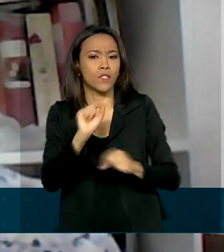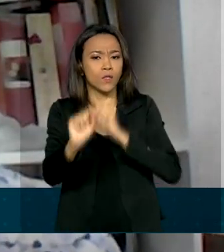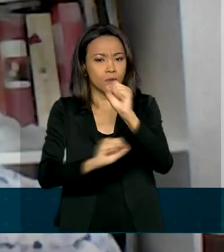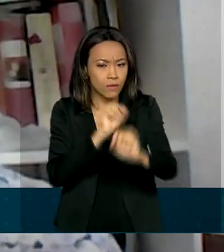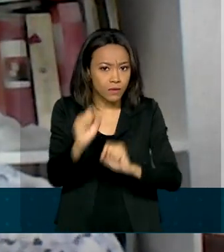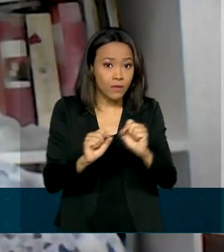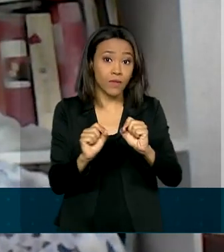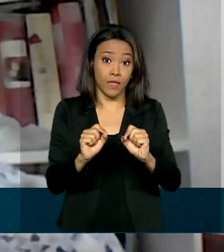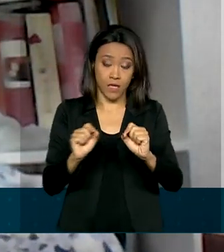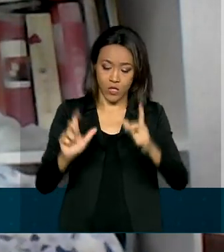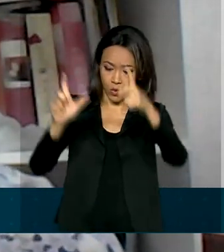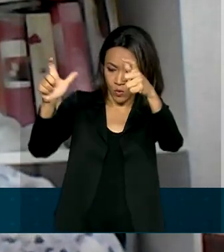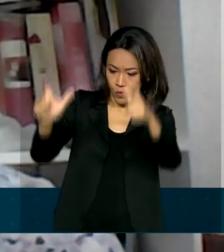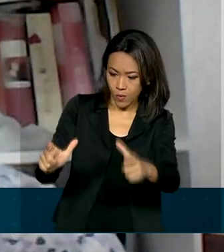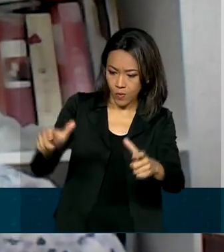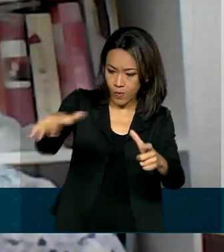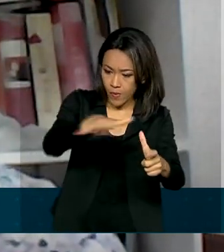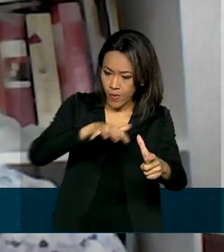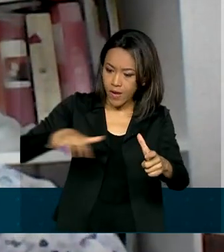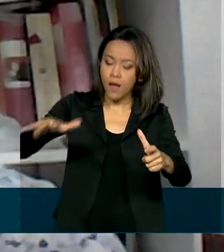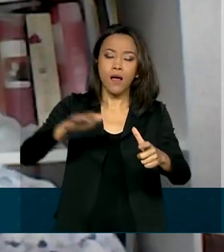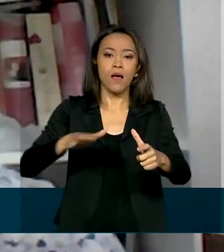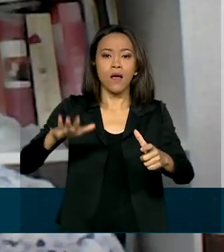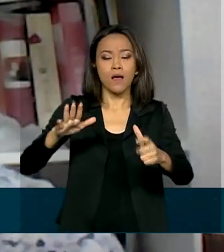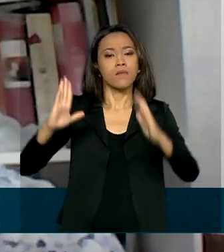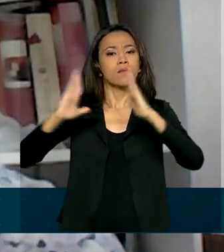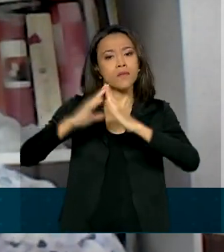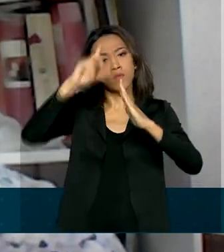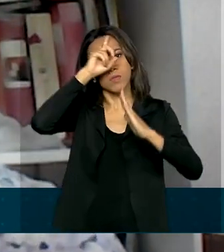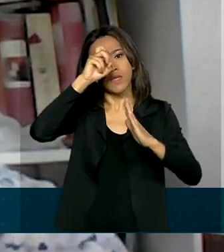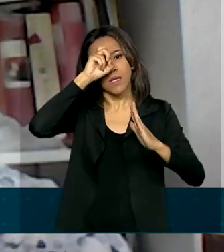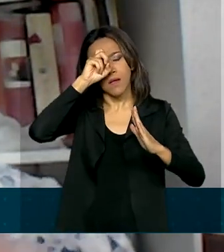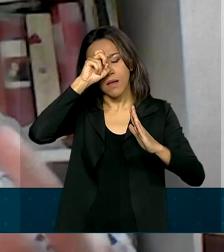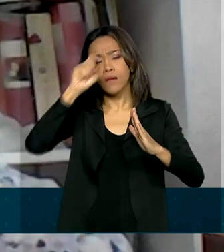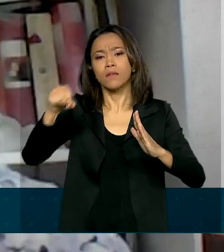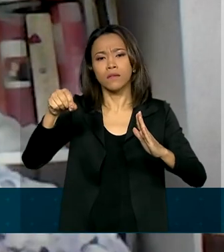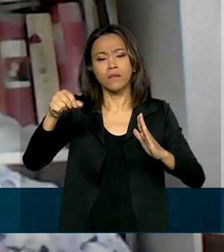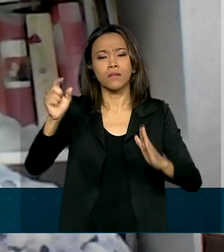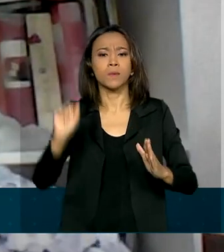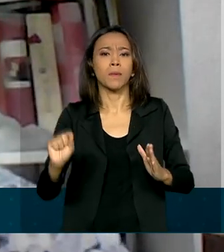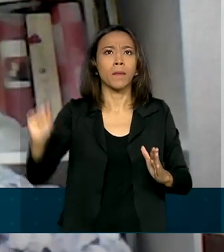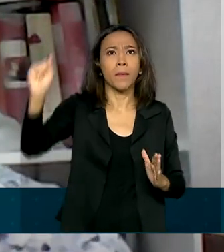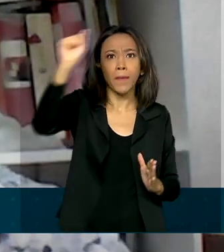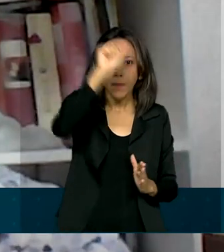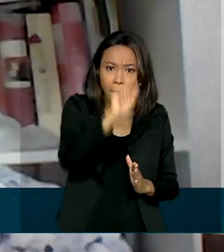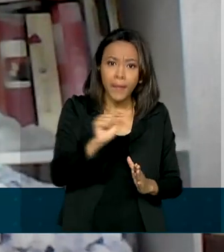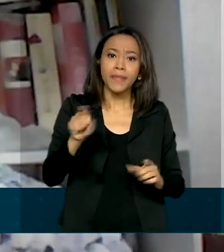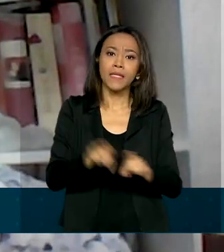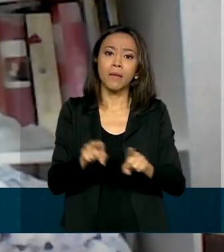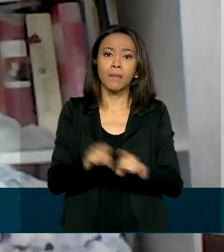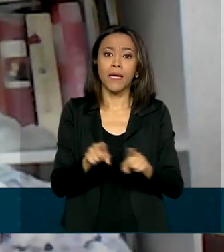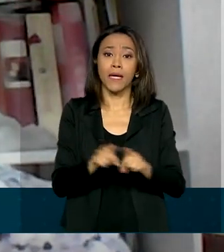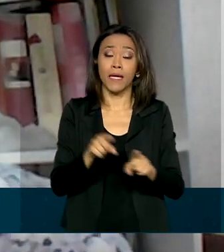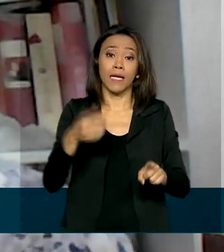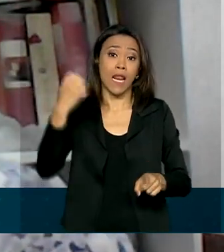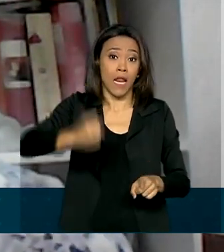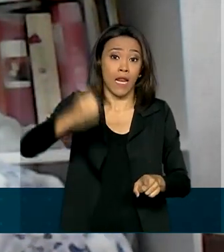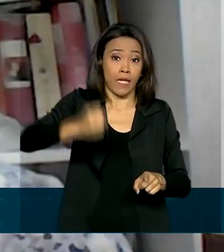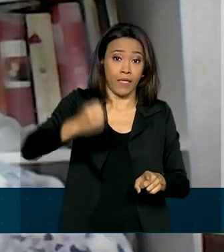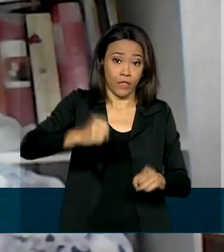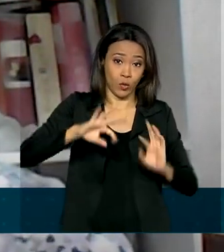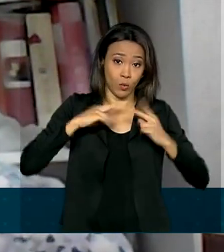parque tecnológico das maternidades, inclusive também dos bancos de leite humano,